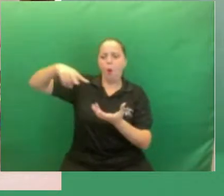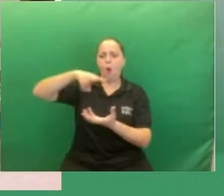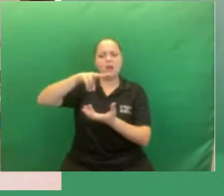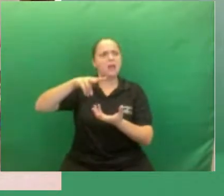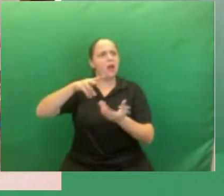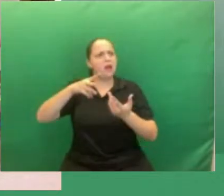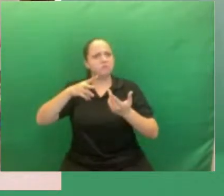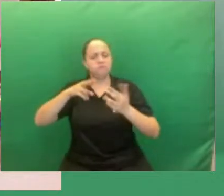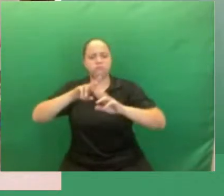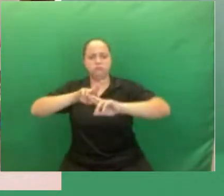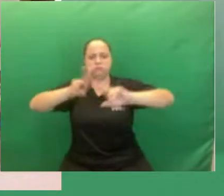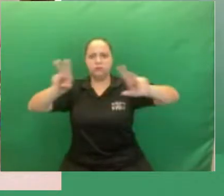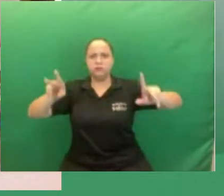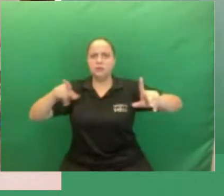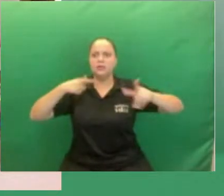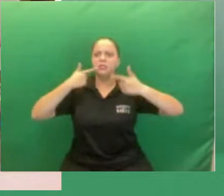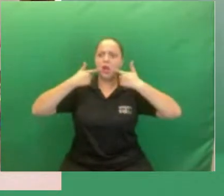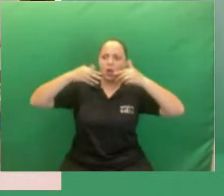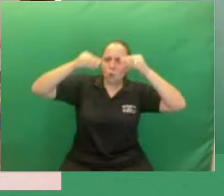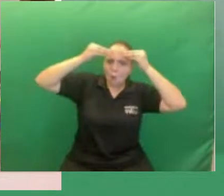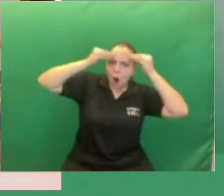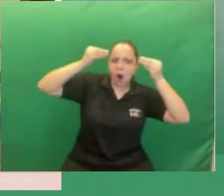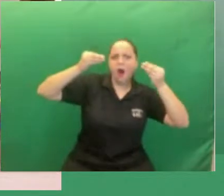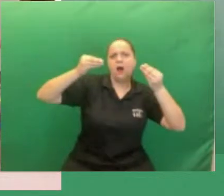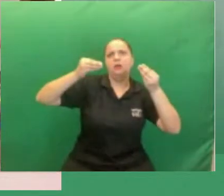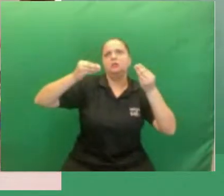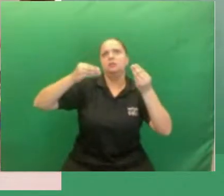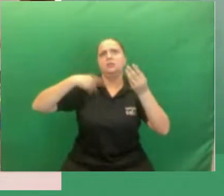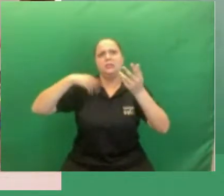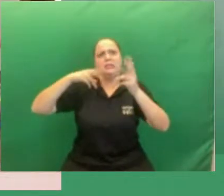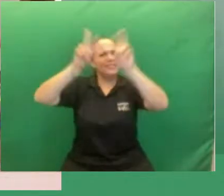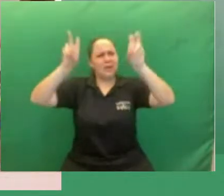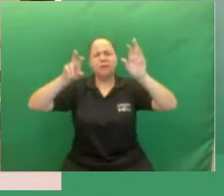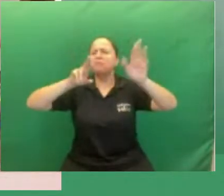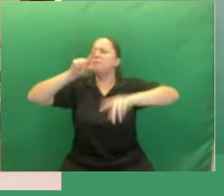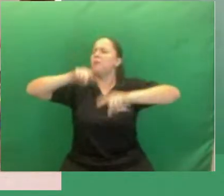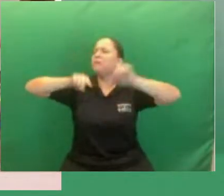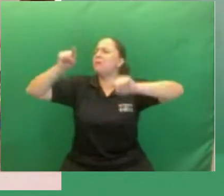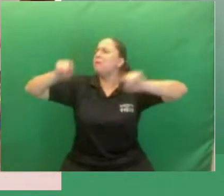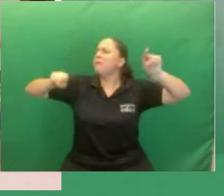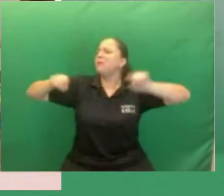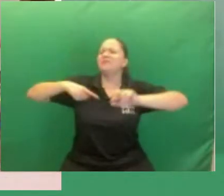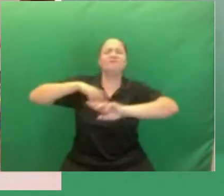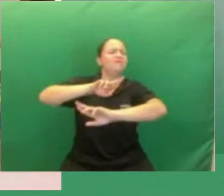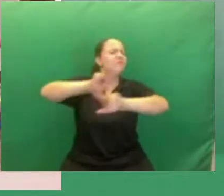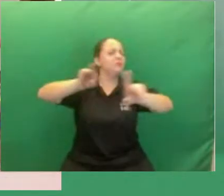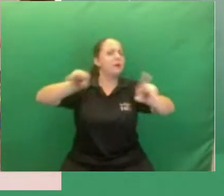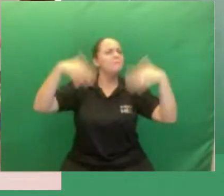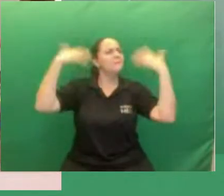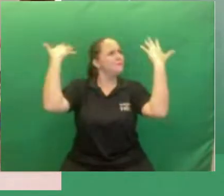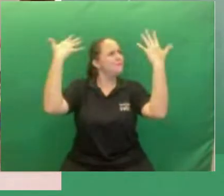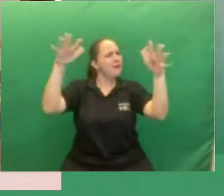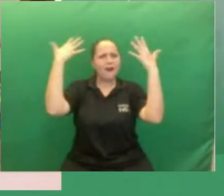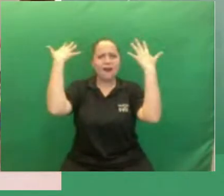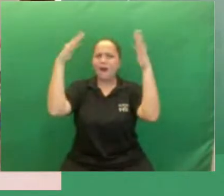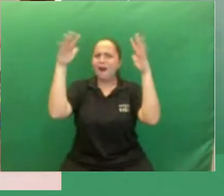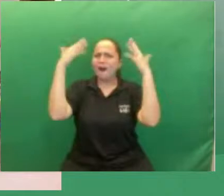linguagens. Então, nossa, parabenizo vocês, assim,